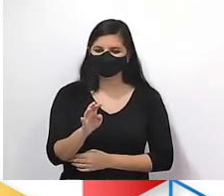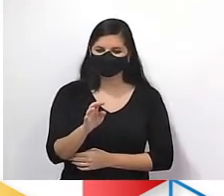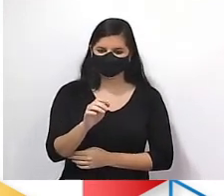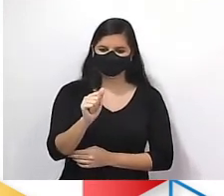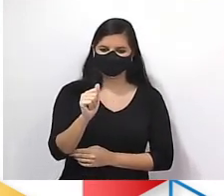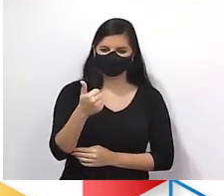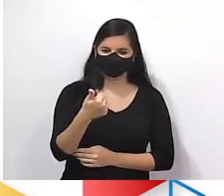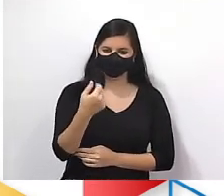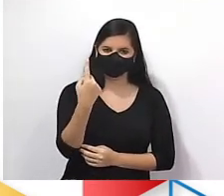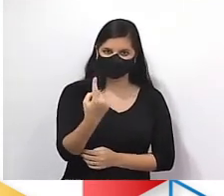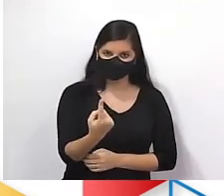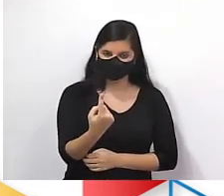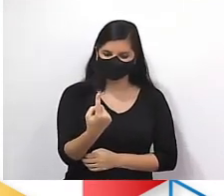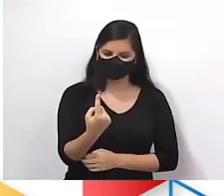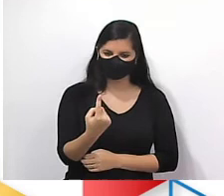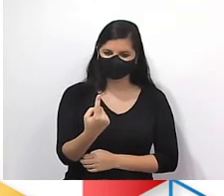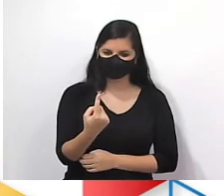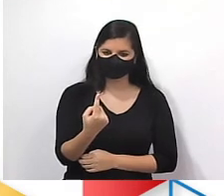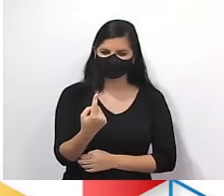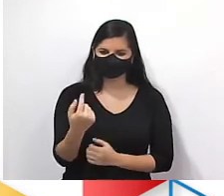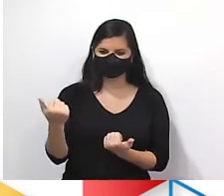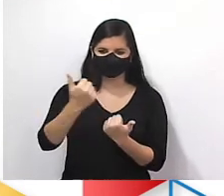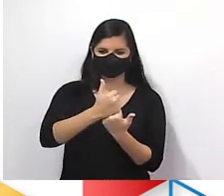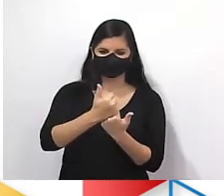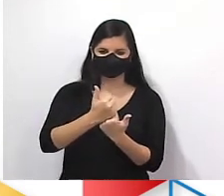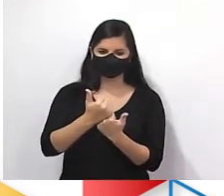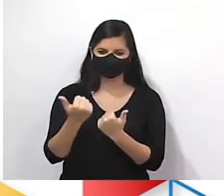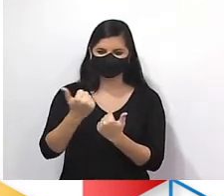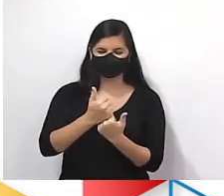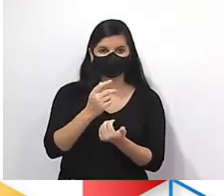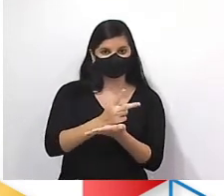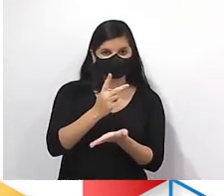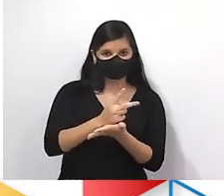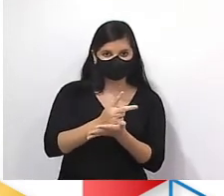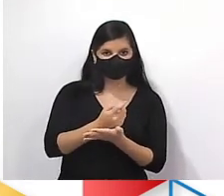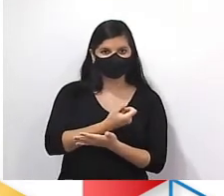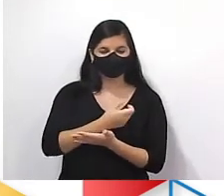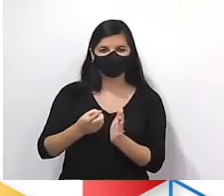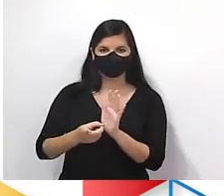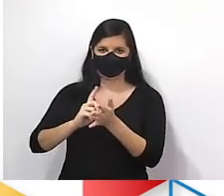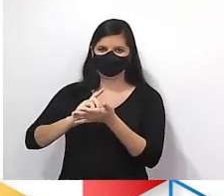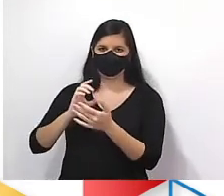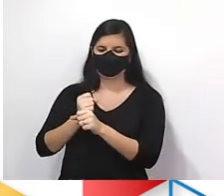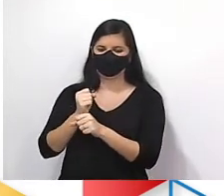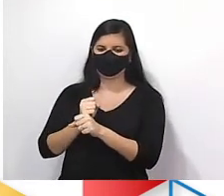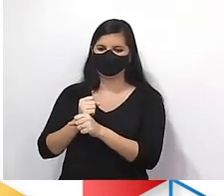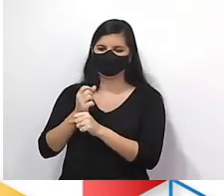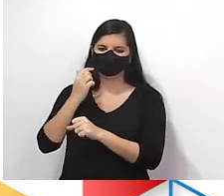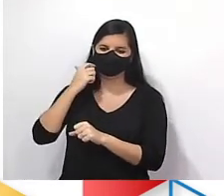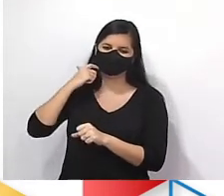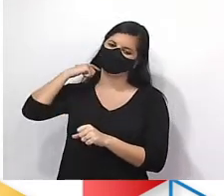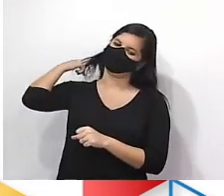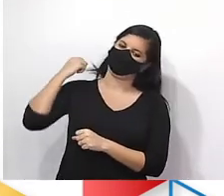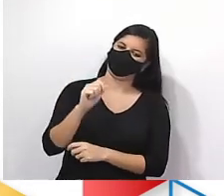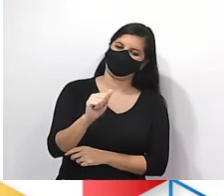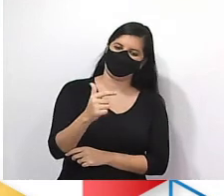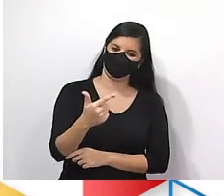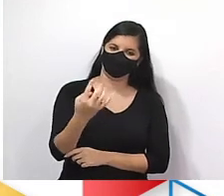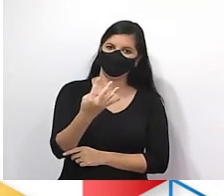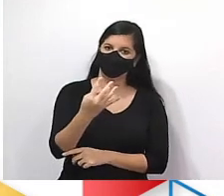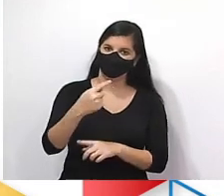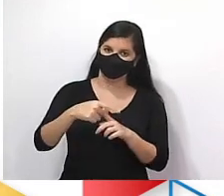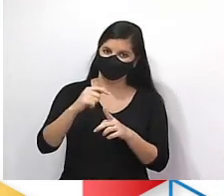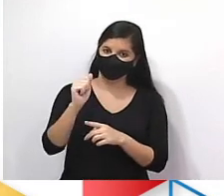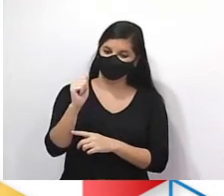A1 vale 1. E aí eu vou substituir. Sempre preciso do termo anterior para calcular. Tá bom? A2 vai ser 4